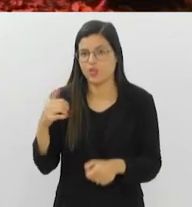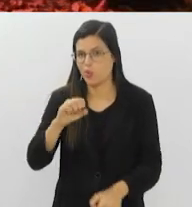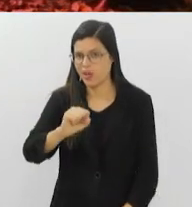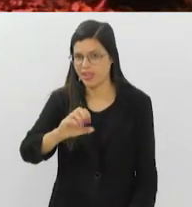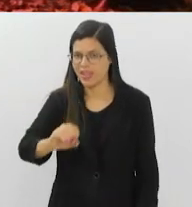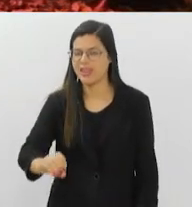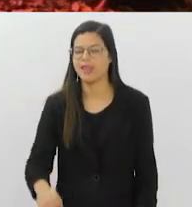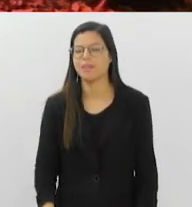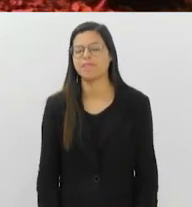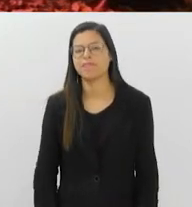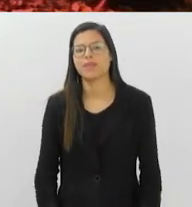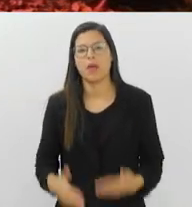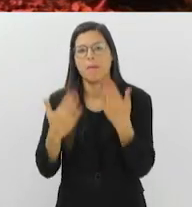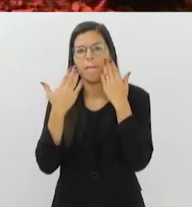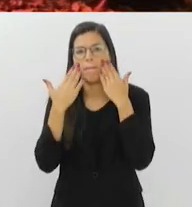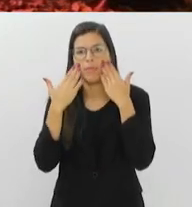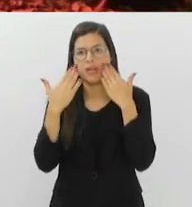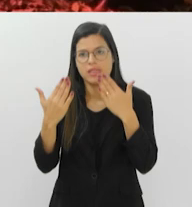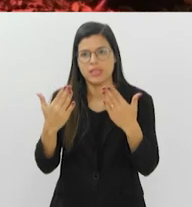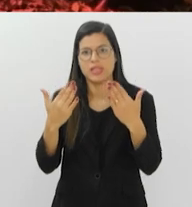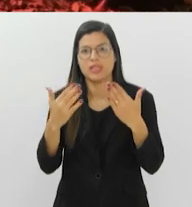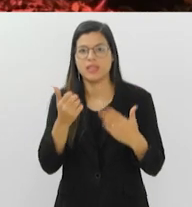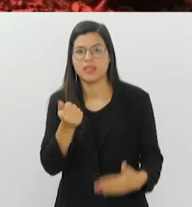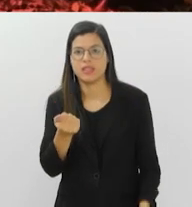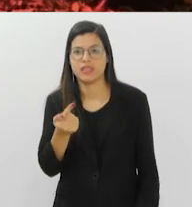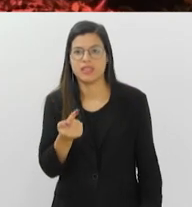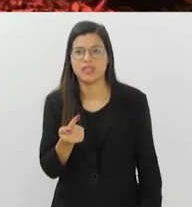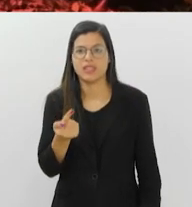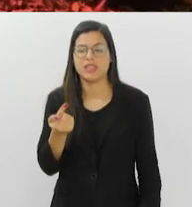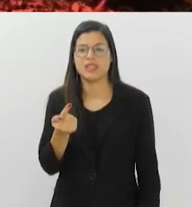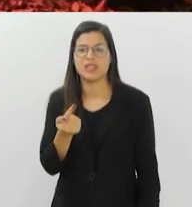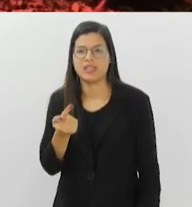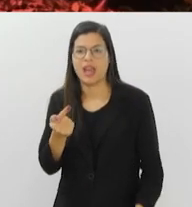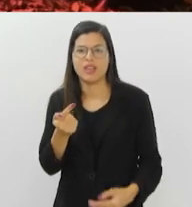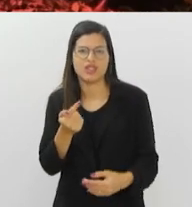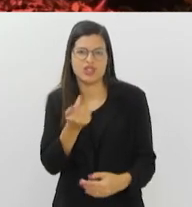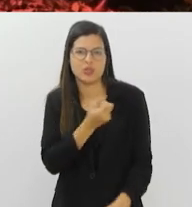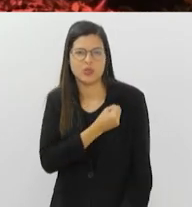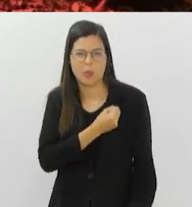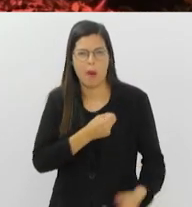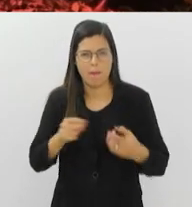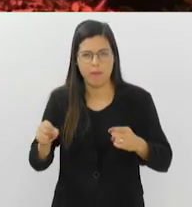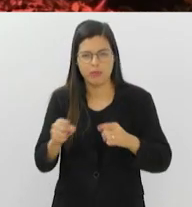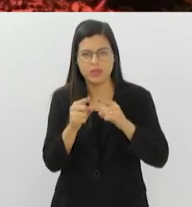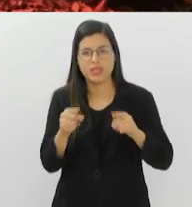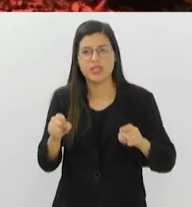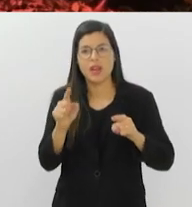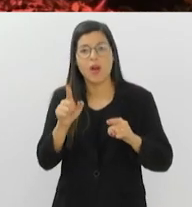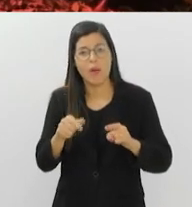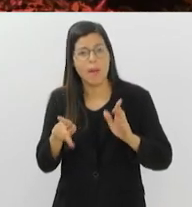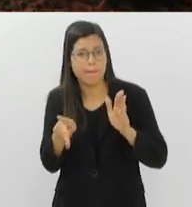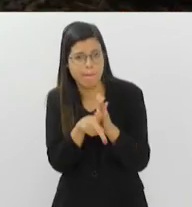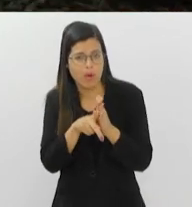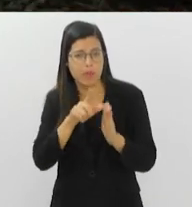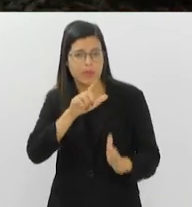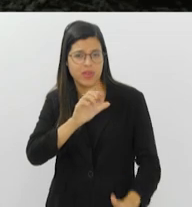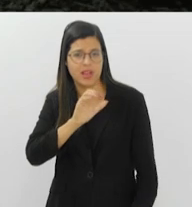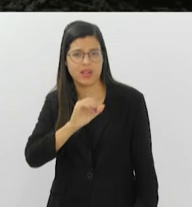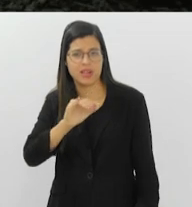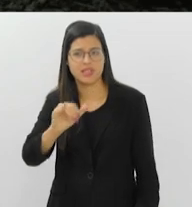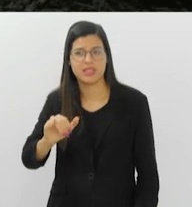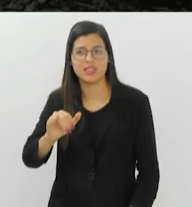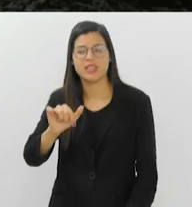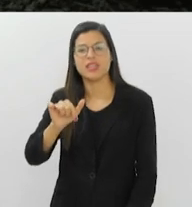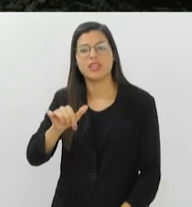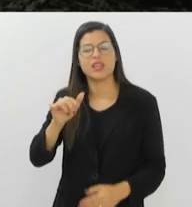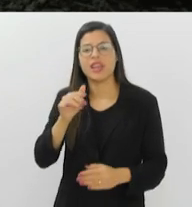Na apresentação, grande parte dos 17 números musicais do espetáculo são composições de Léci Brandão, como a filha da